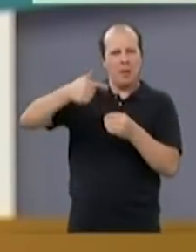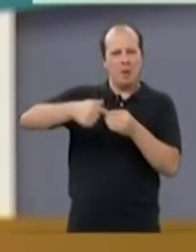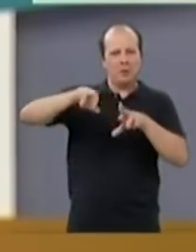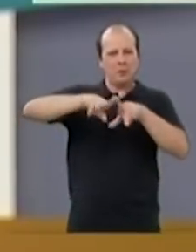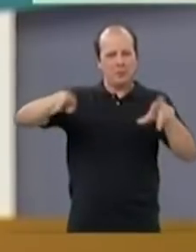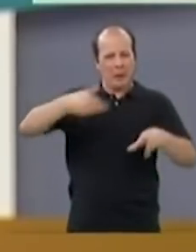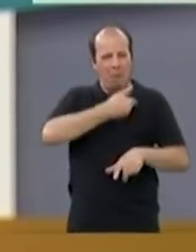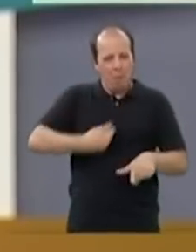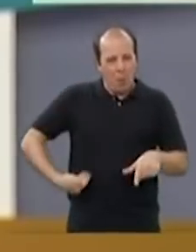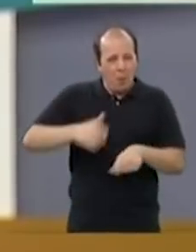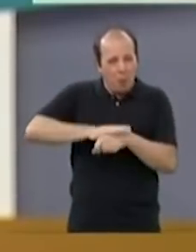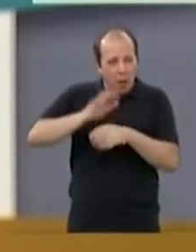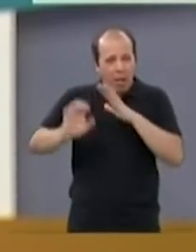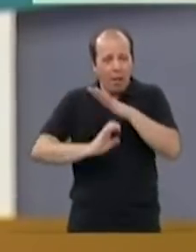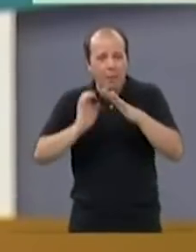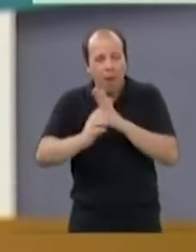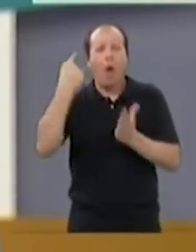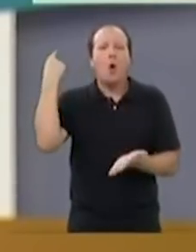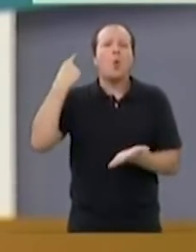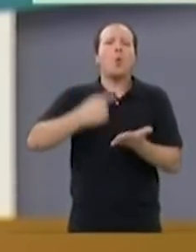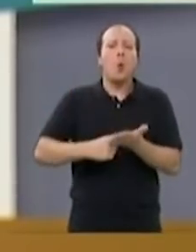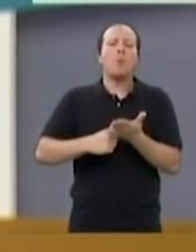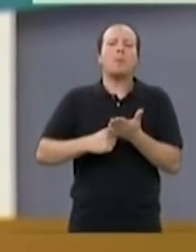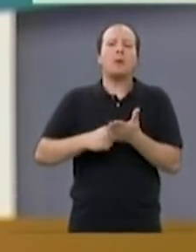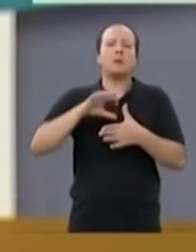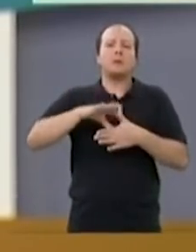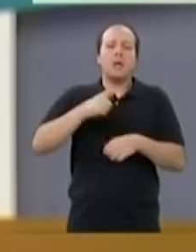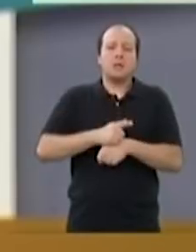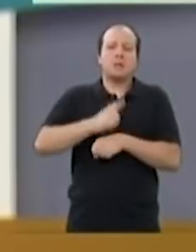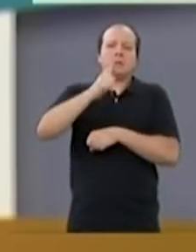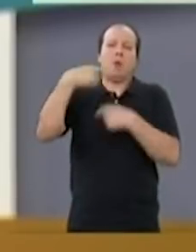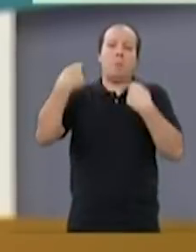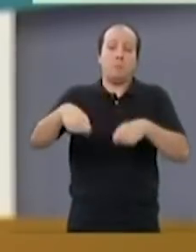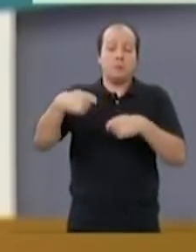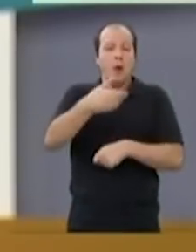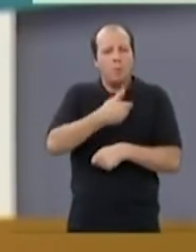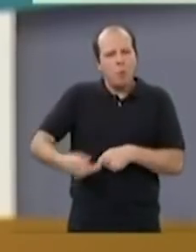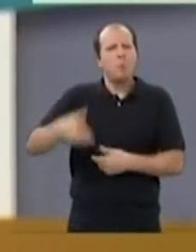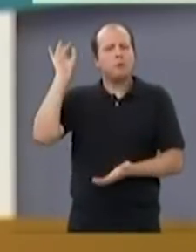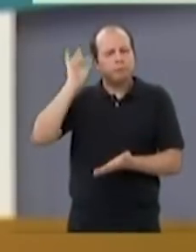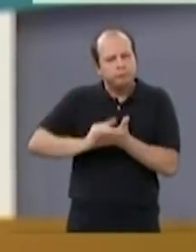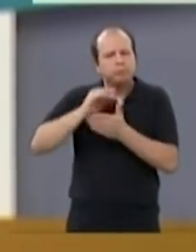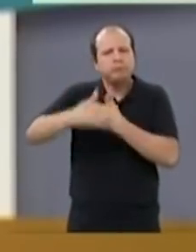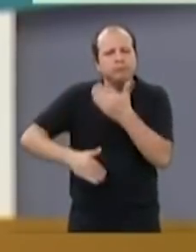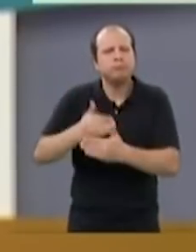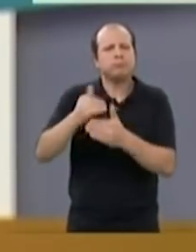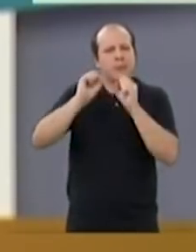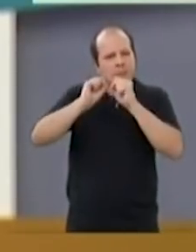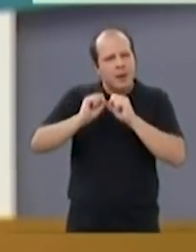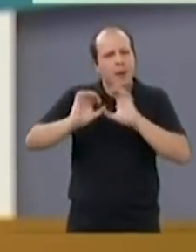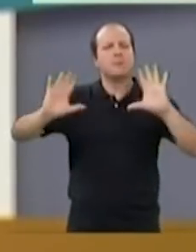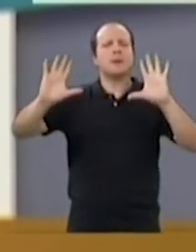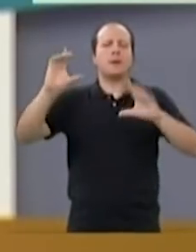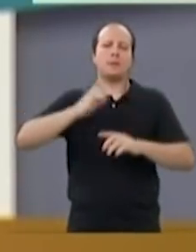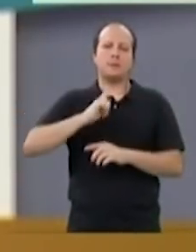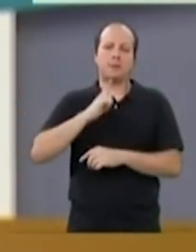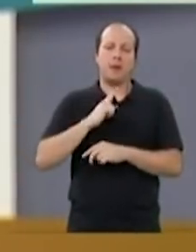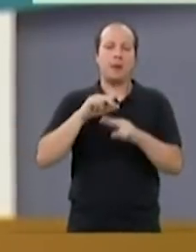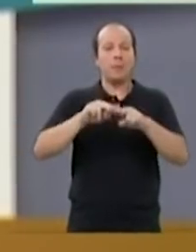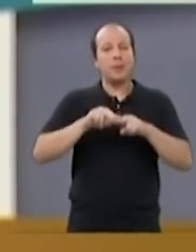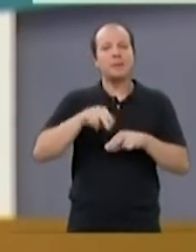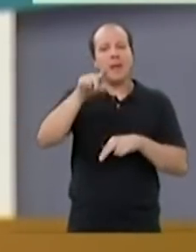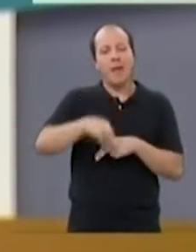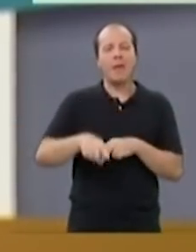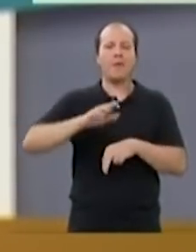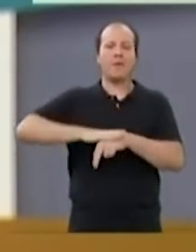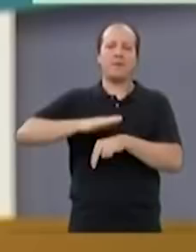um compromisso para mostrar que gestão pública pode ser feita com eficiência, com transparência. E é isso que nós vamos